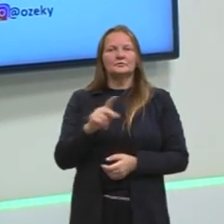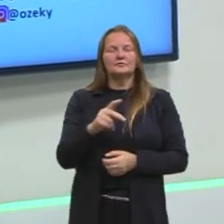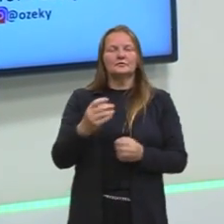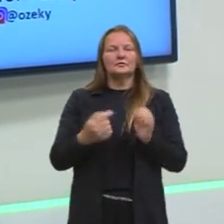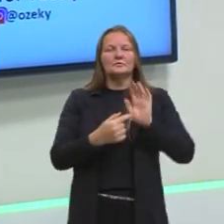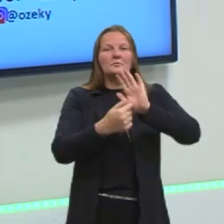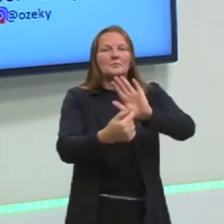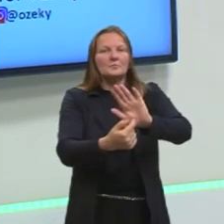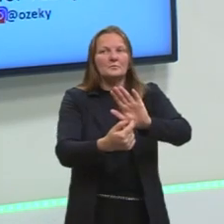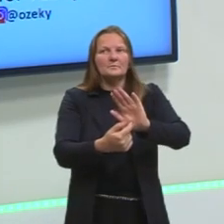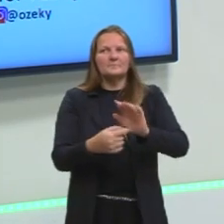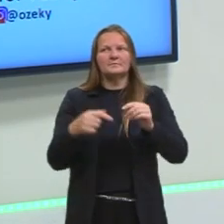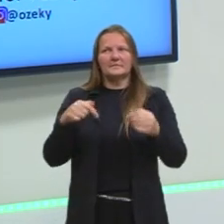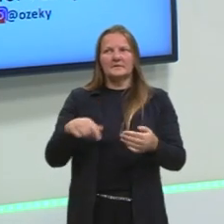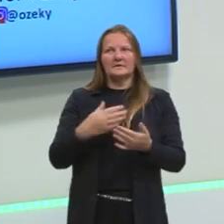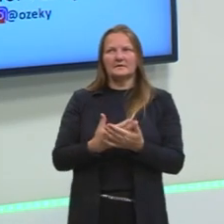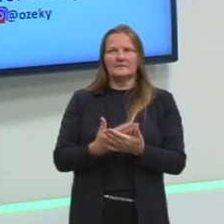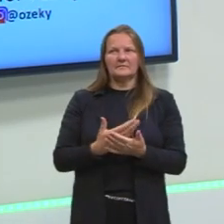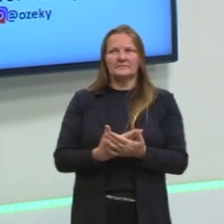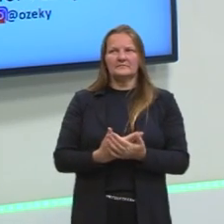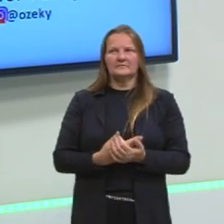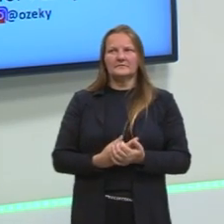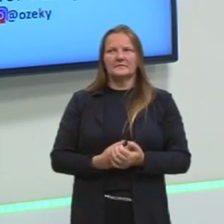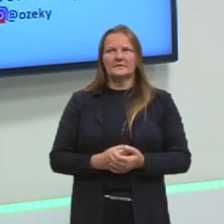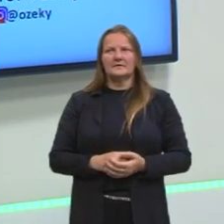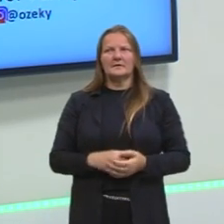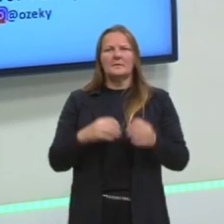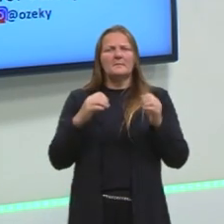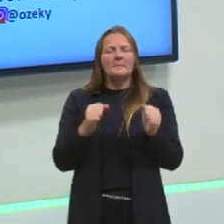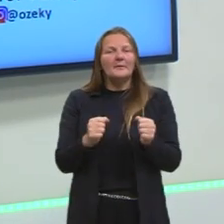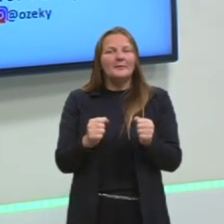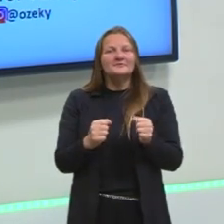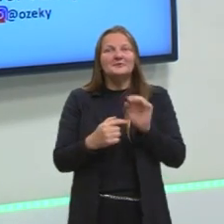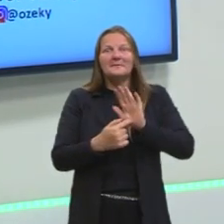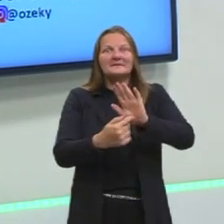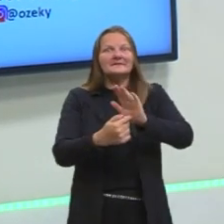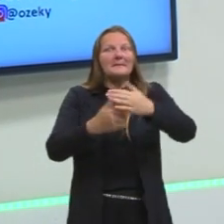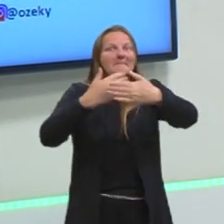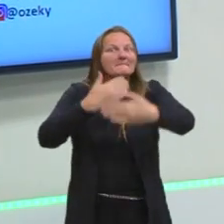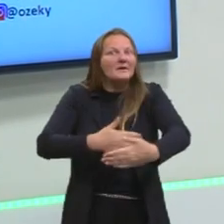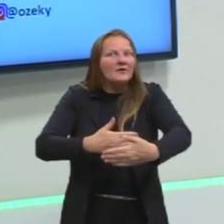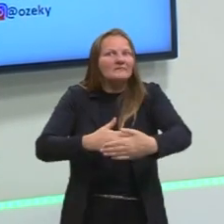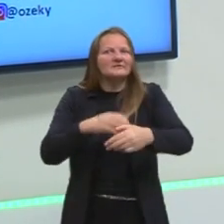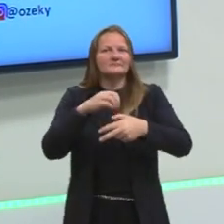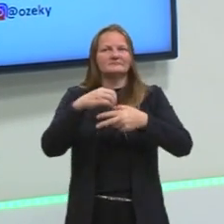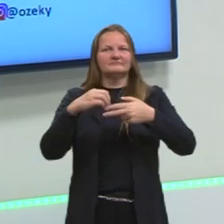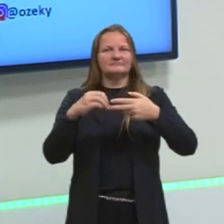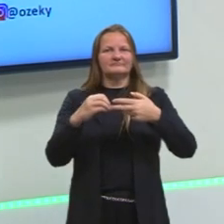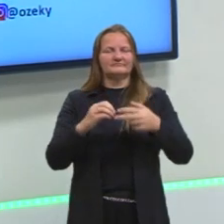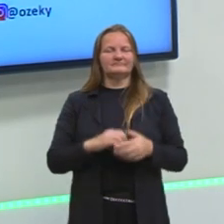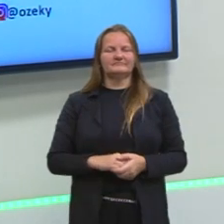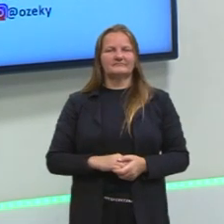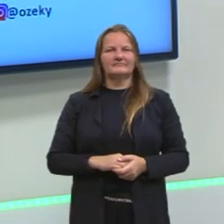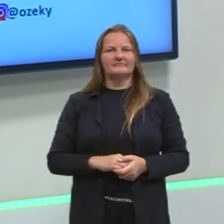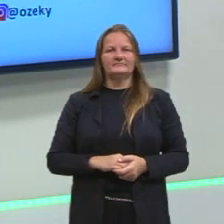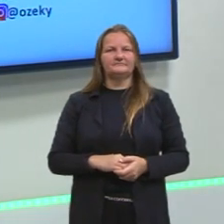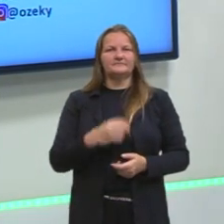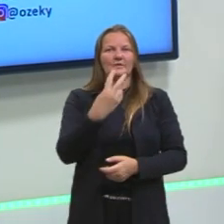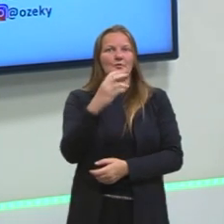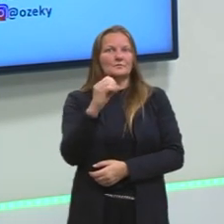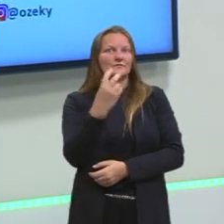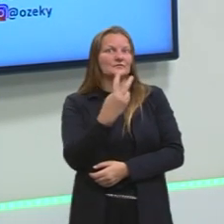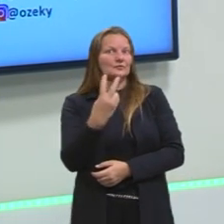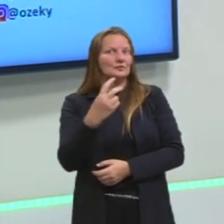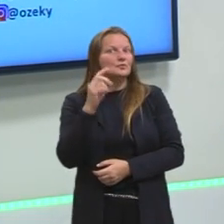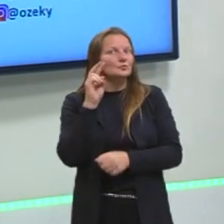trazendo aqui para a aula do projeto, pode estar aparecendo, pode estar caindo no ENEM 2022.